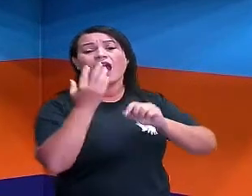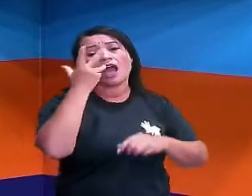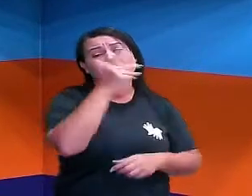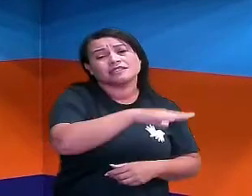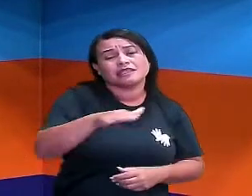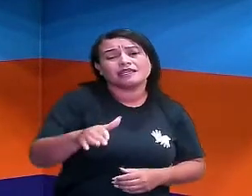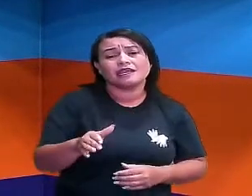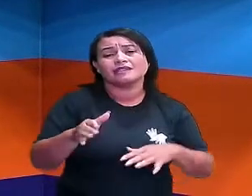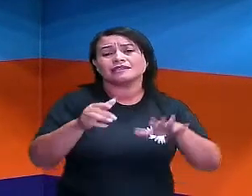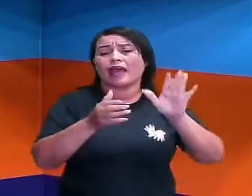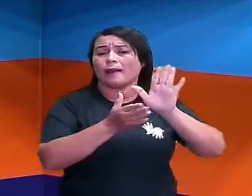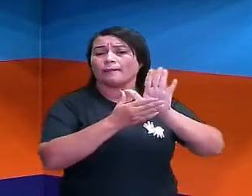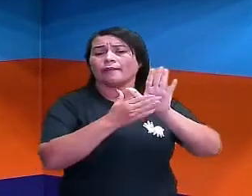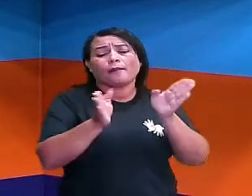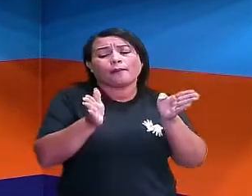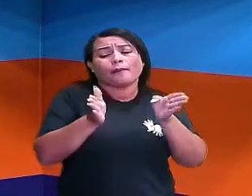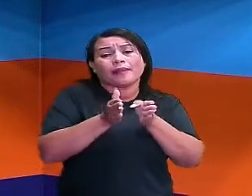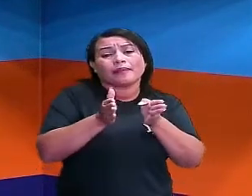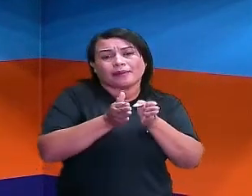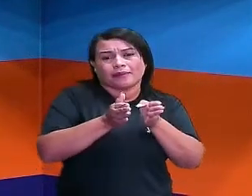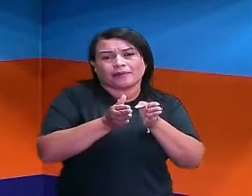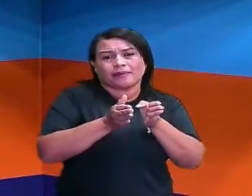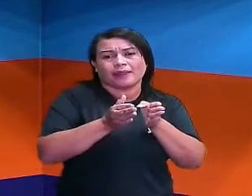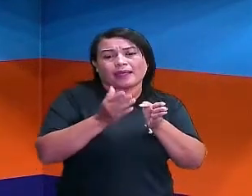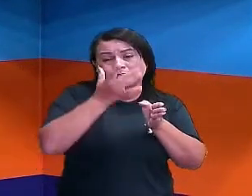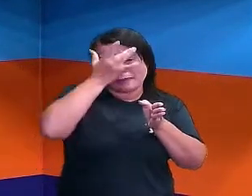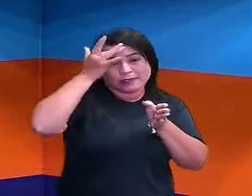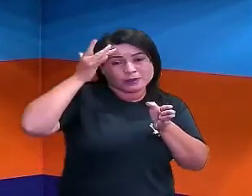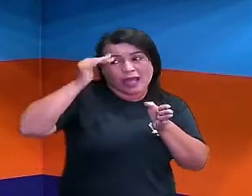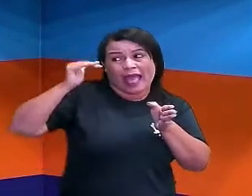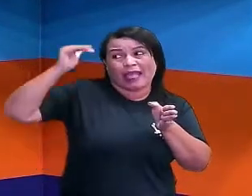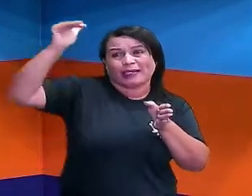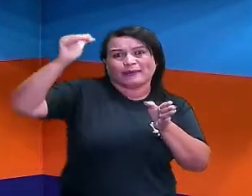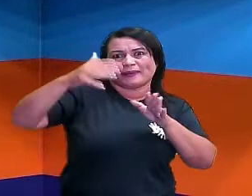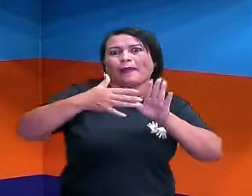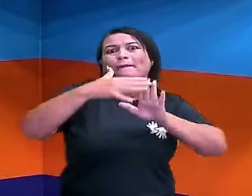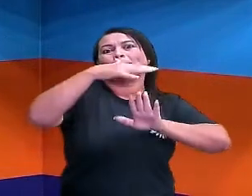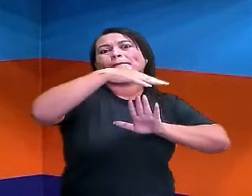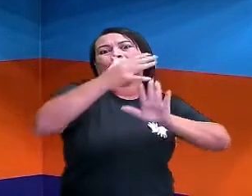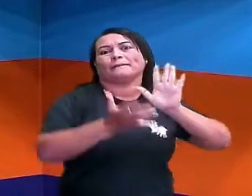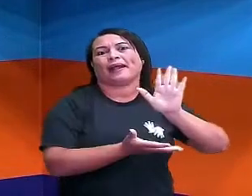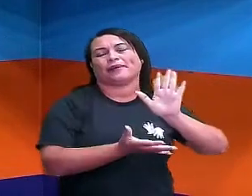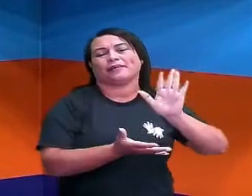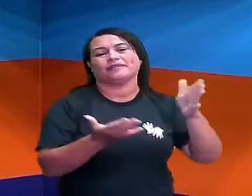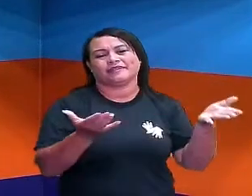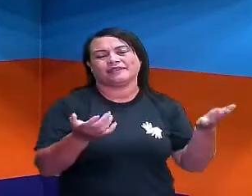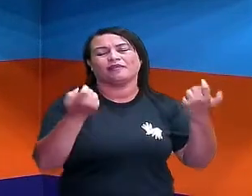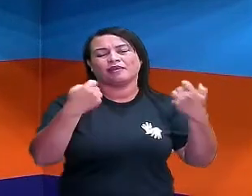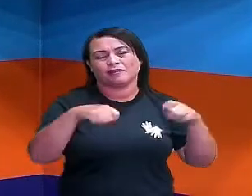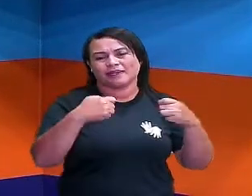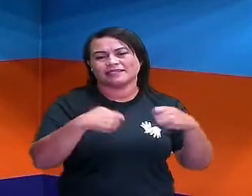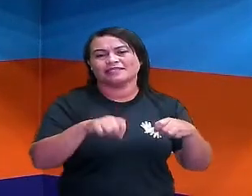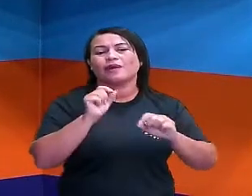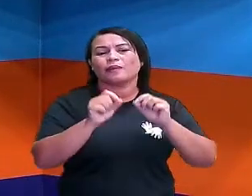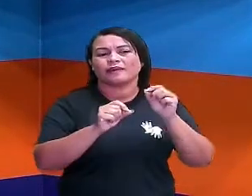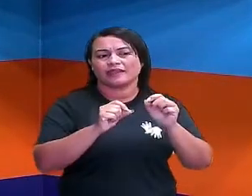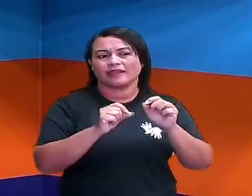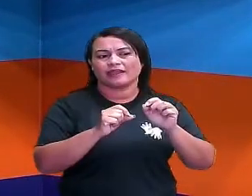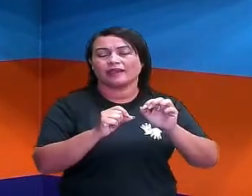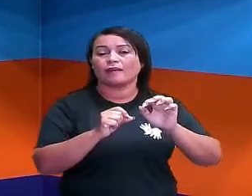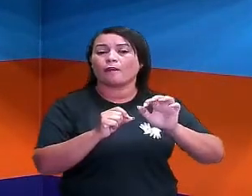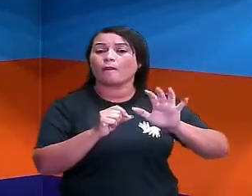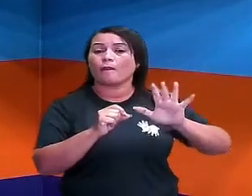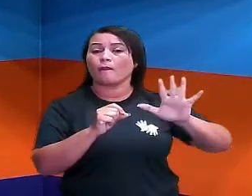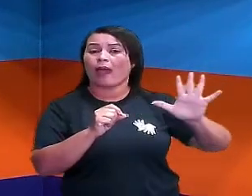mãozinha menor do que os adultos. Então, vai precisar, ó, medir mais o